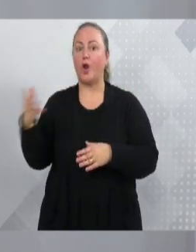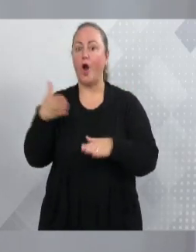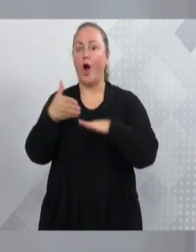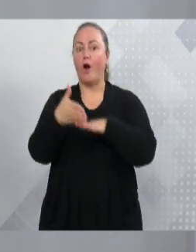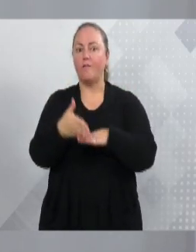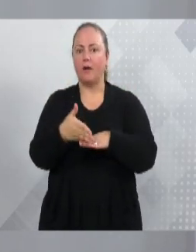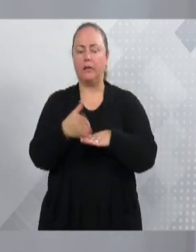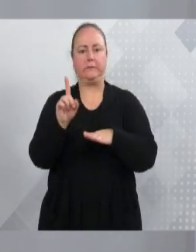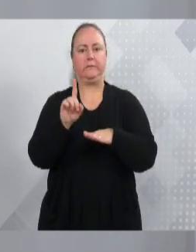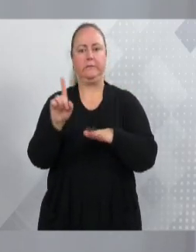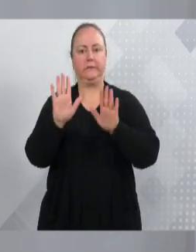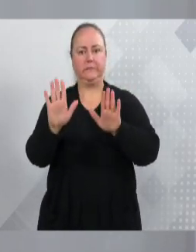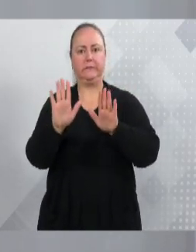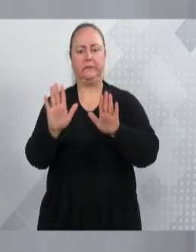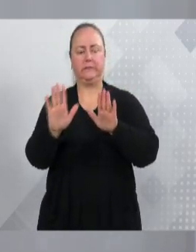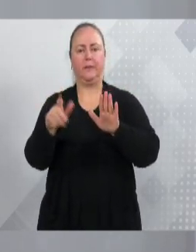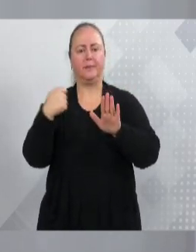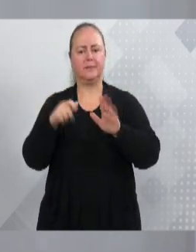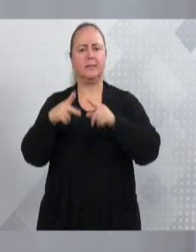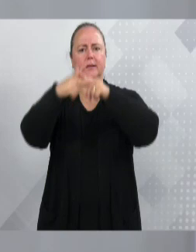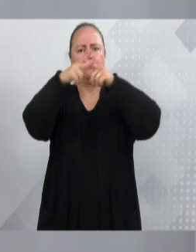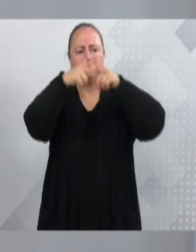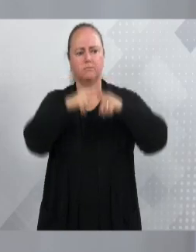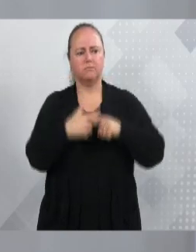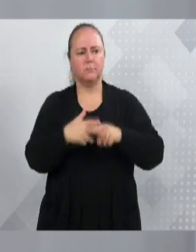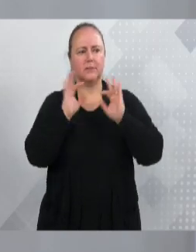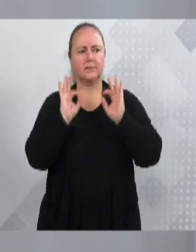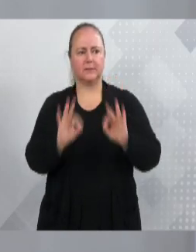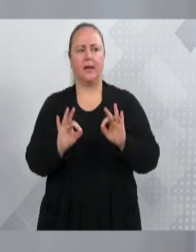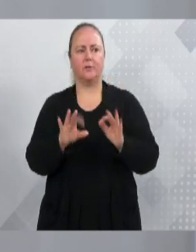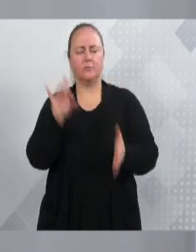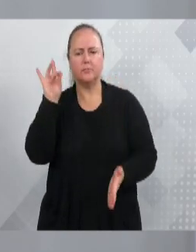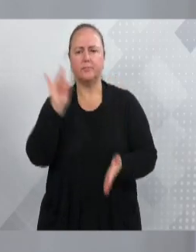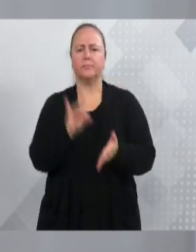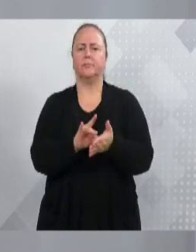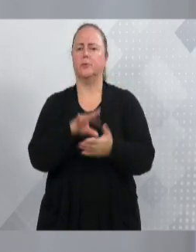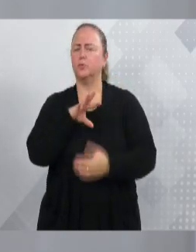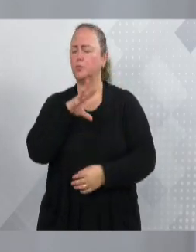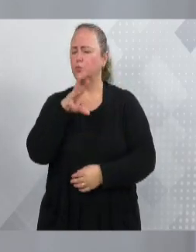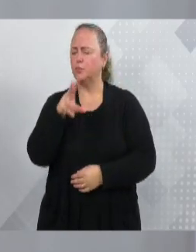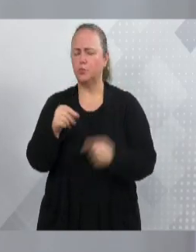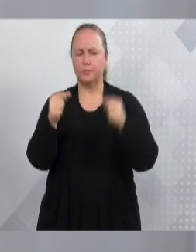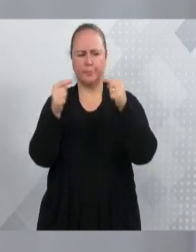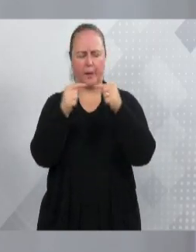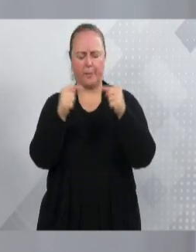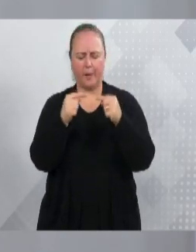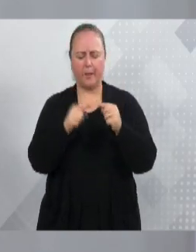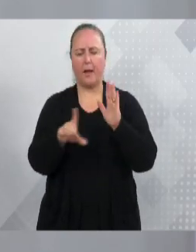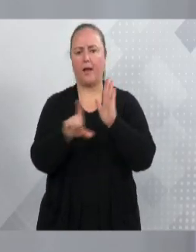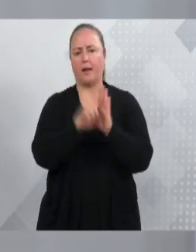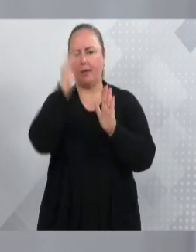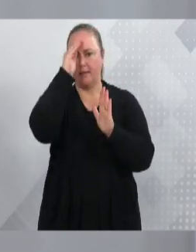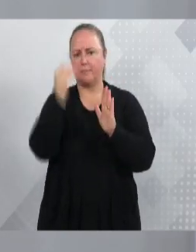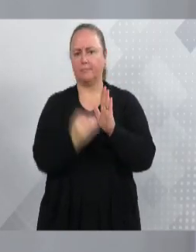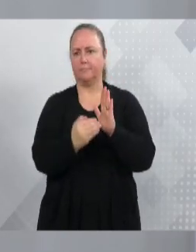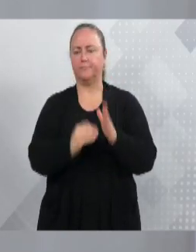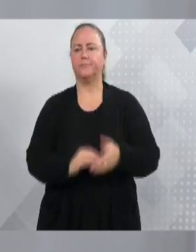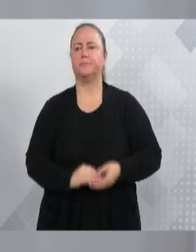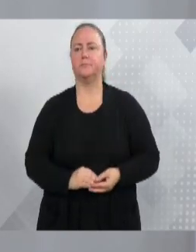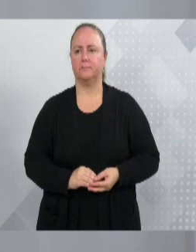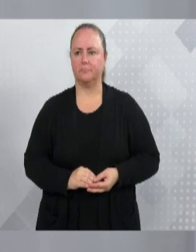trabalhando de forma intensa para que realmente esteja tudo dentro da lei. E eu fico muito feliz,